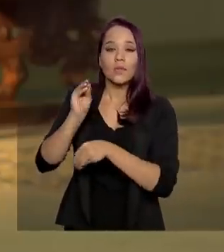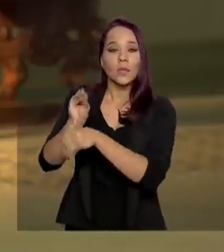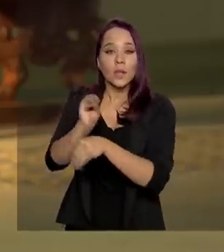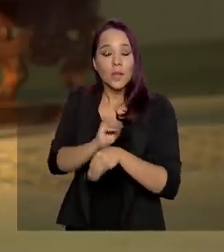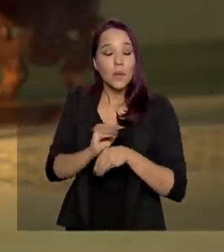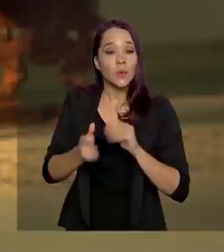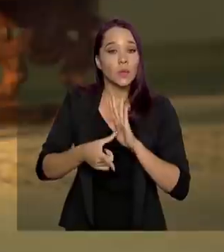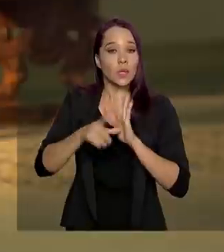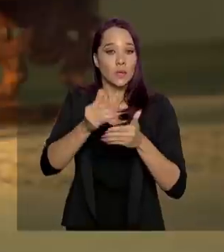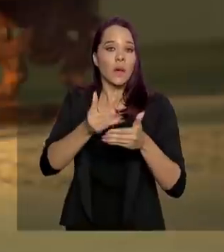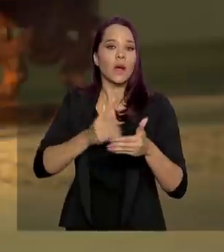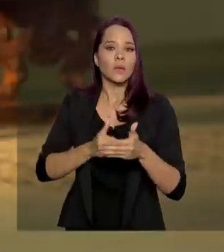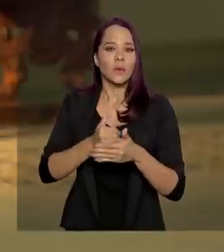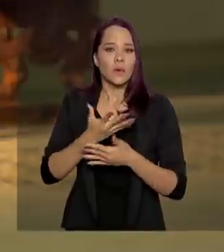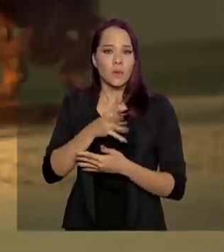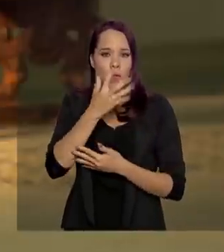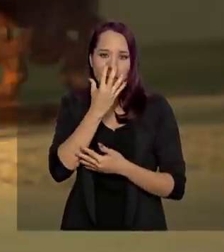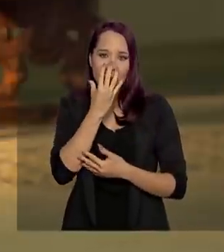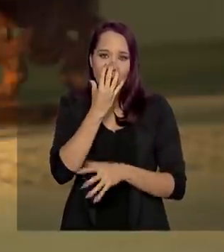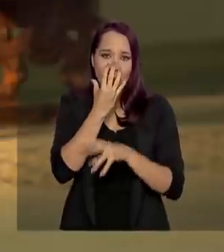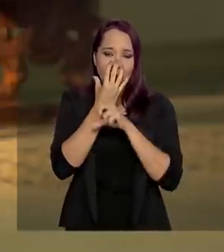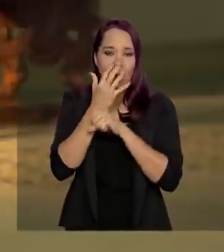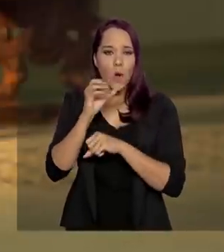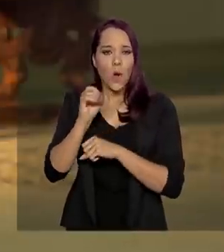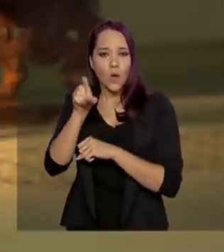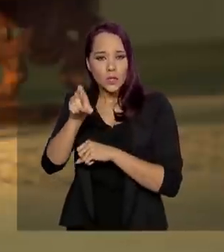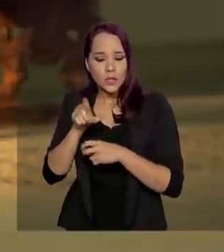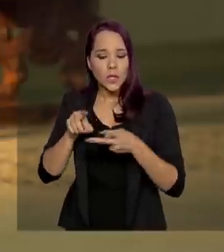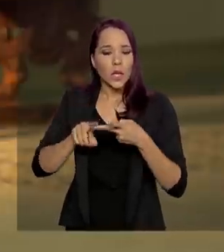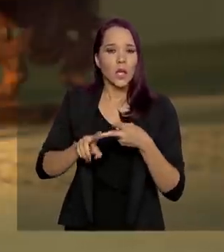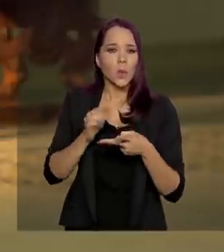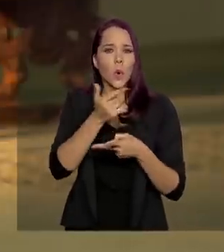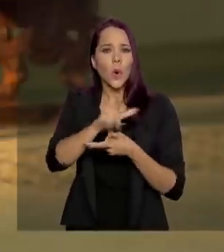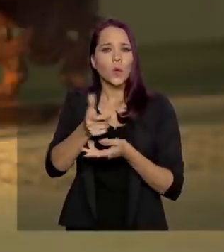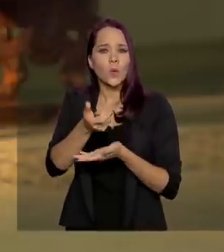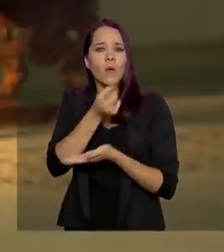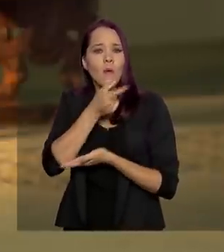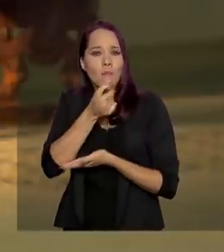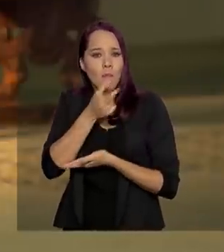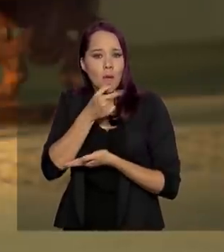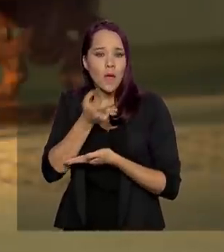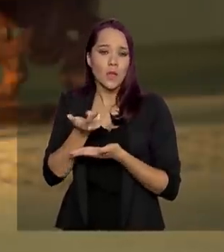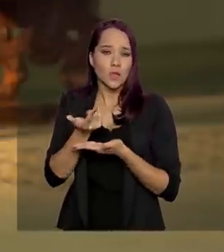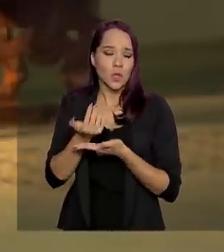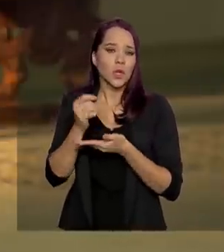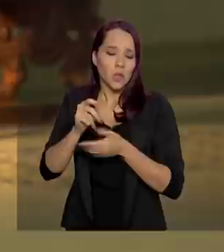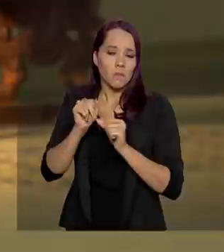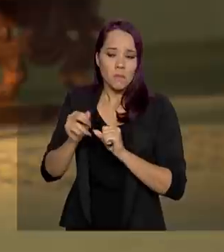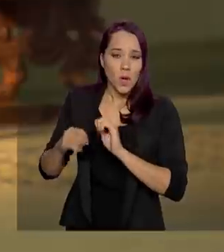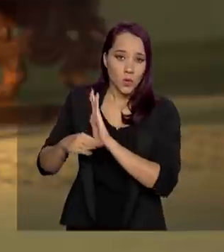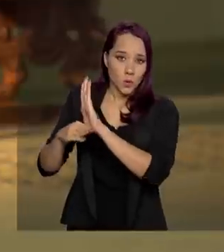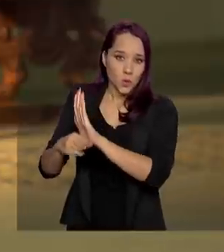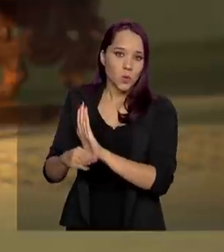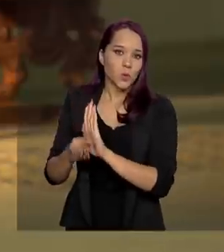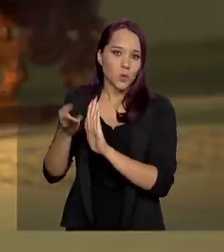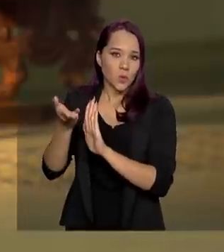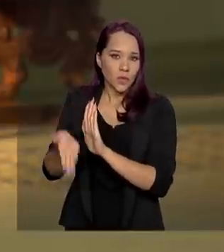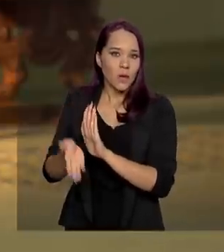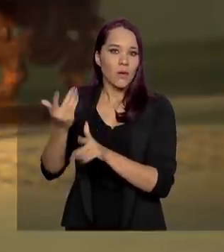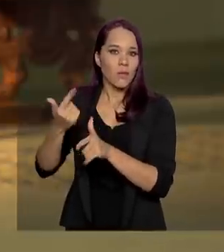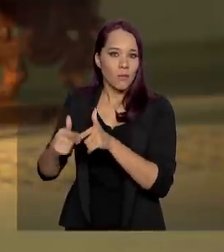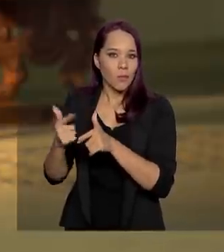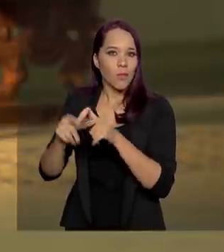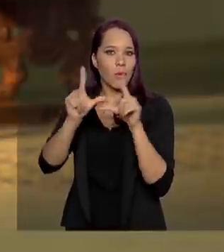precoce, oxigênio, mais medicamentos que não estão na nossa cadeia normal, mas que podem amenizar o